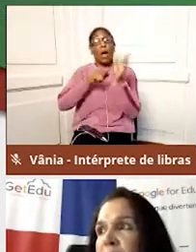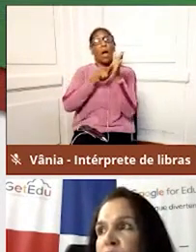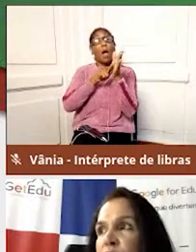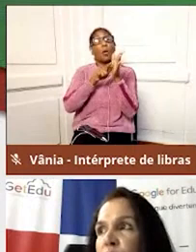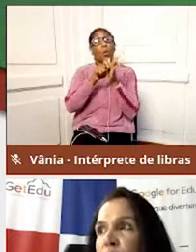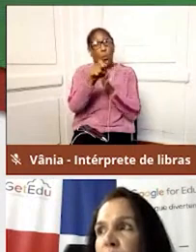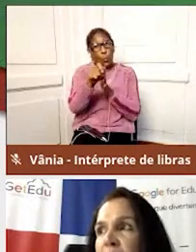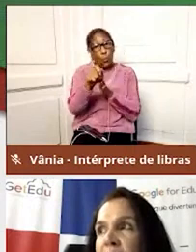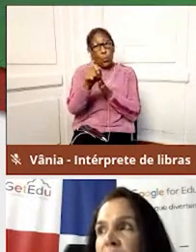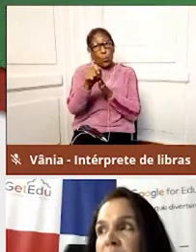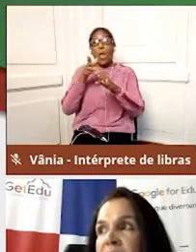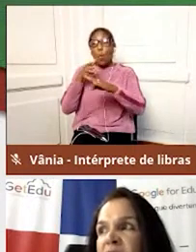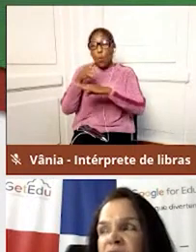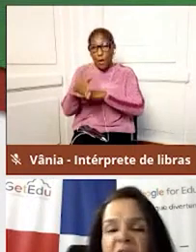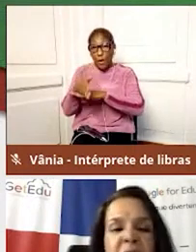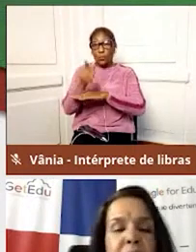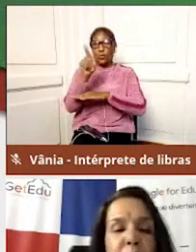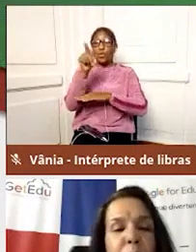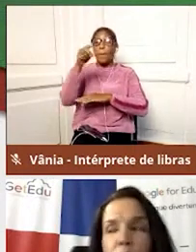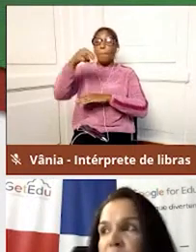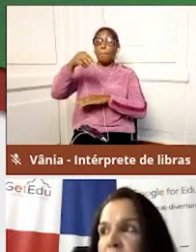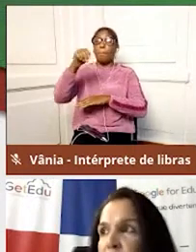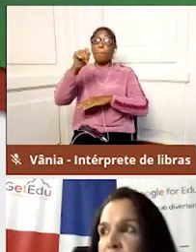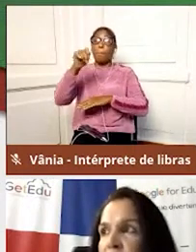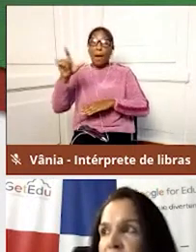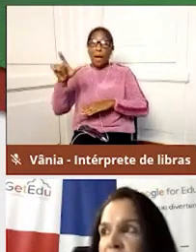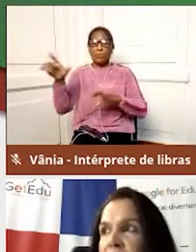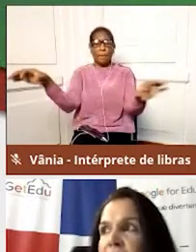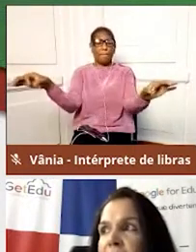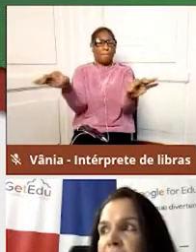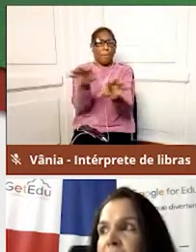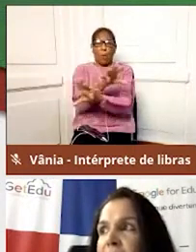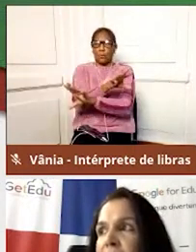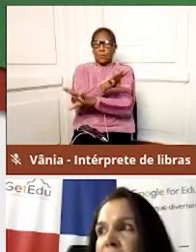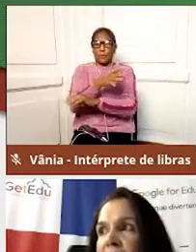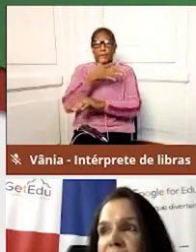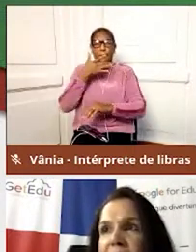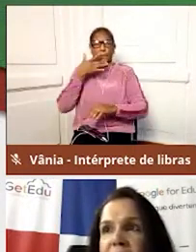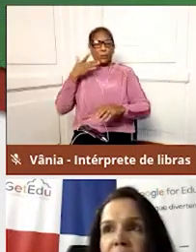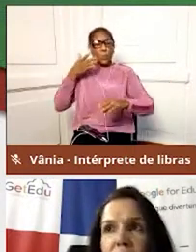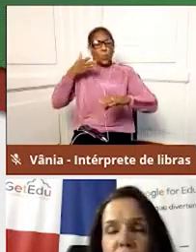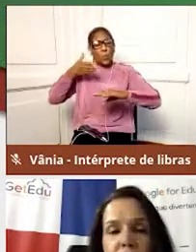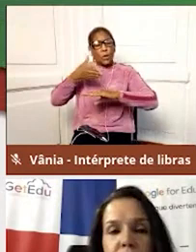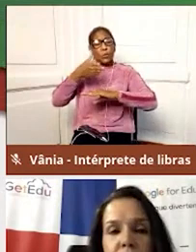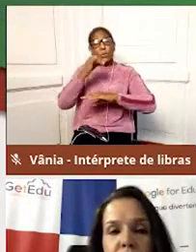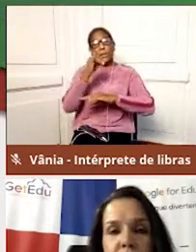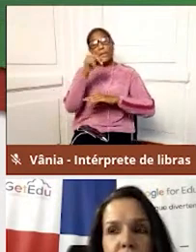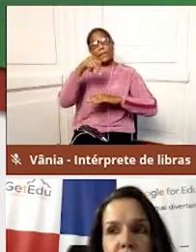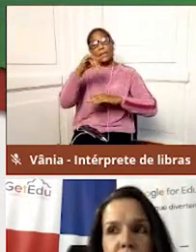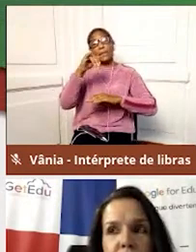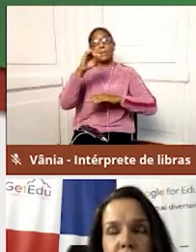entro no site do Gmail e ela já está pronta. Então, eu venho aqui em Iniciar Sessão.